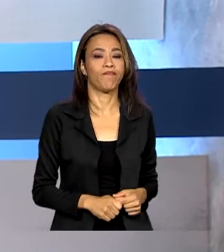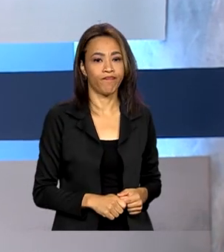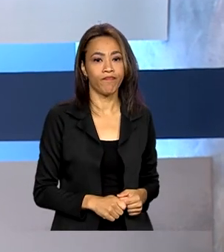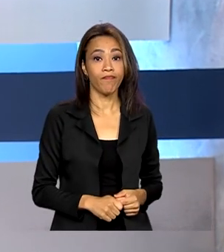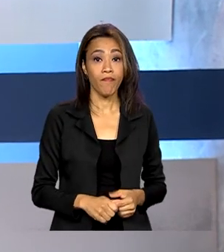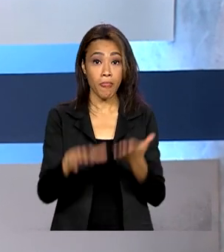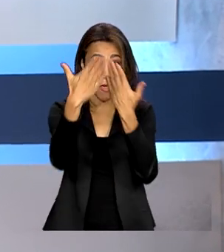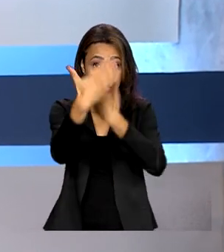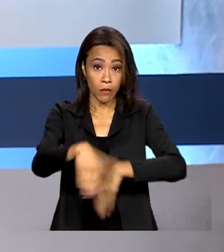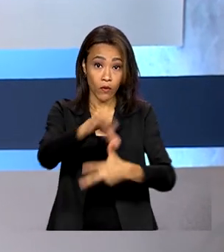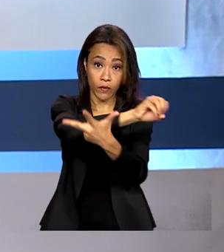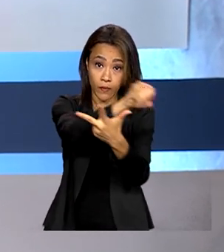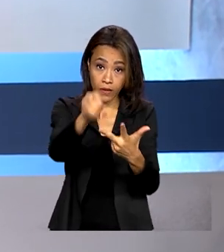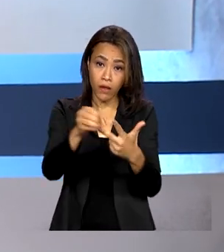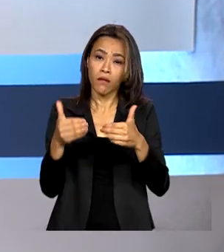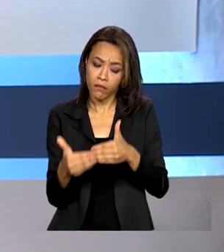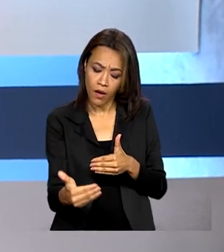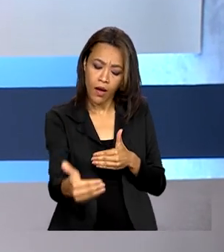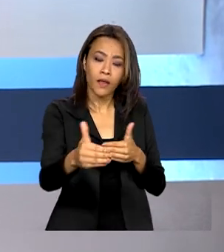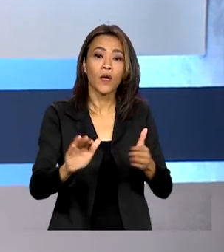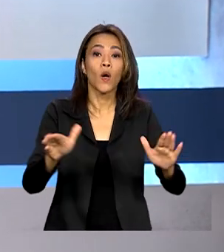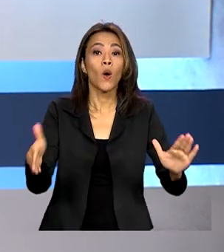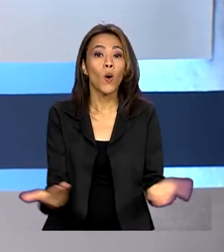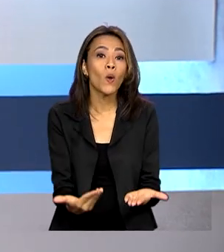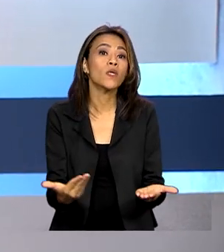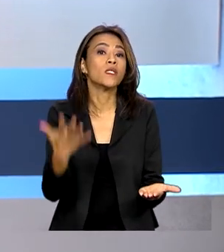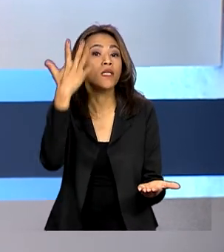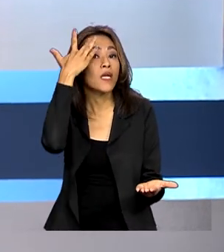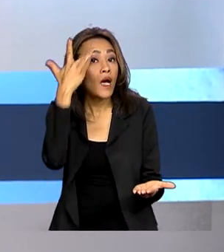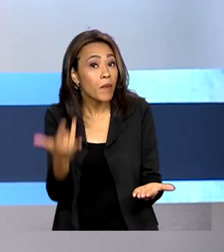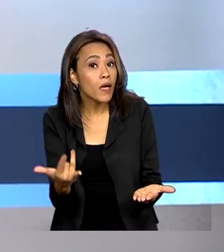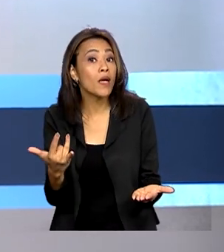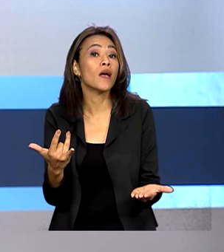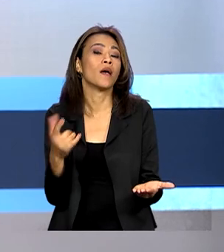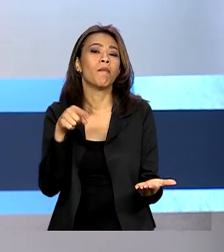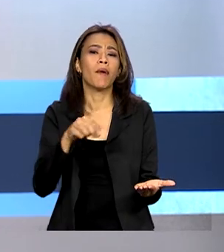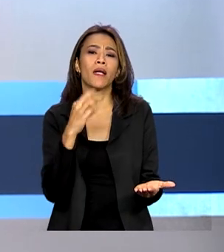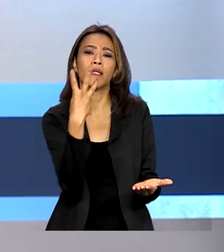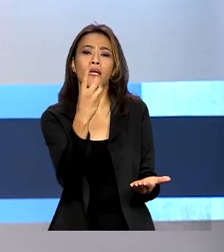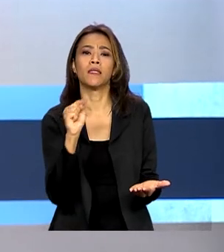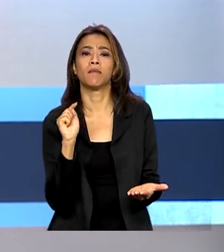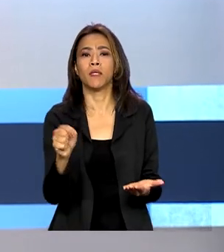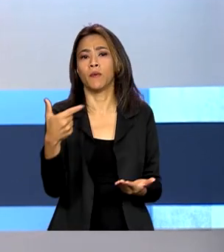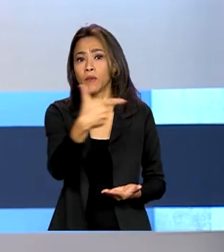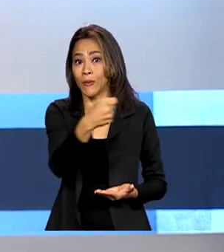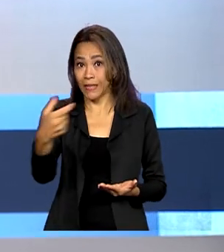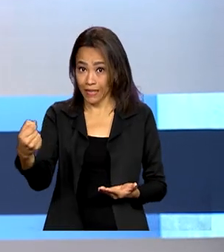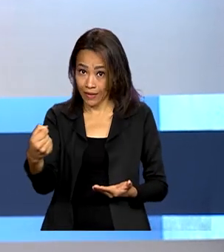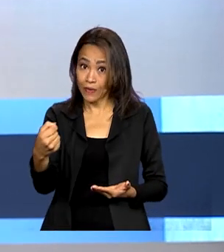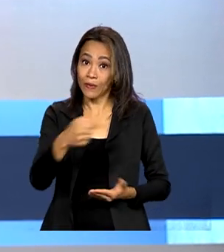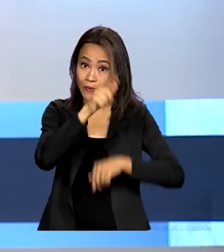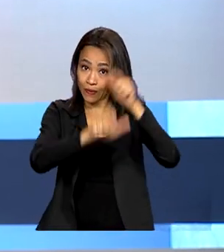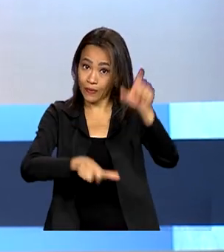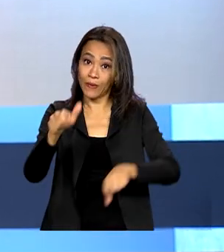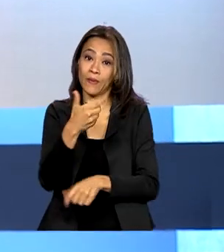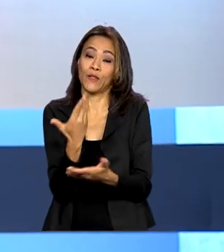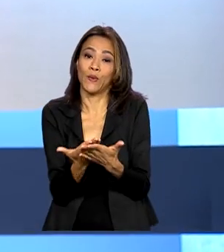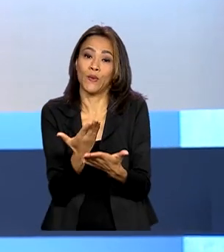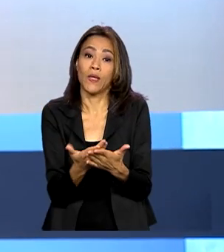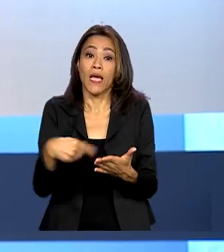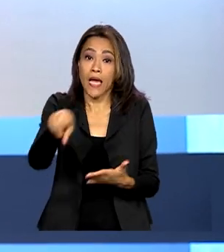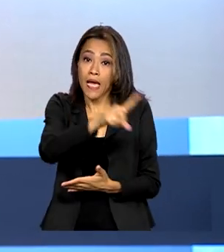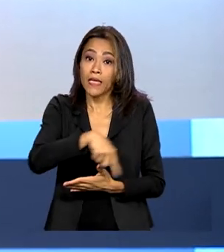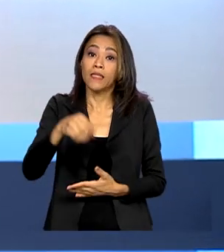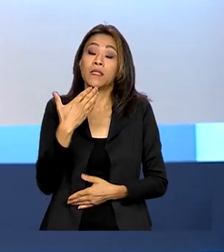provas do Enem vão ser reaplicadas hoje e amanhã para 3.200 estudantes. Esses candidatos tiveram os